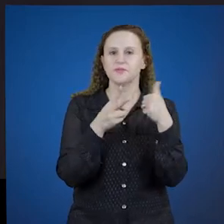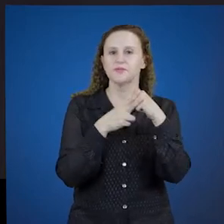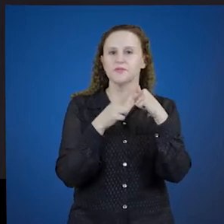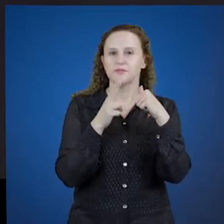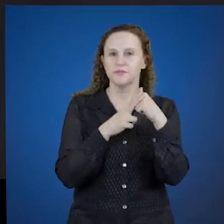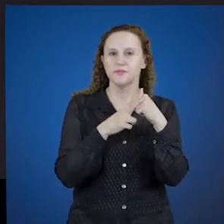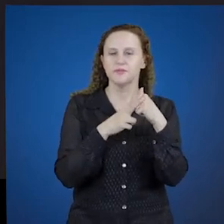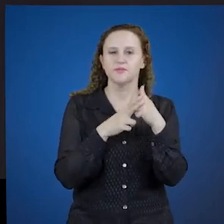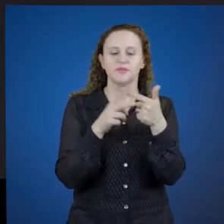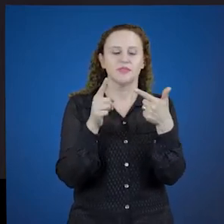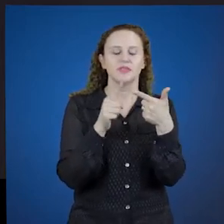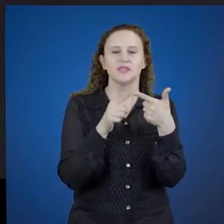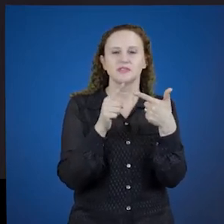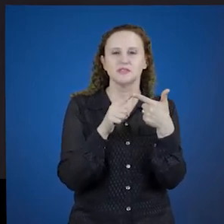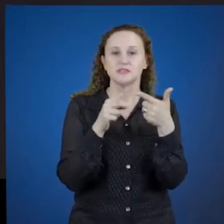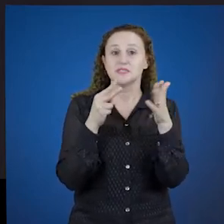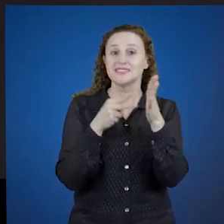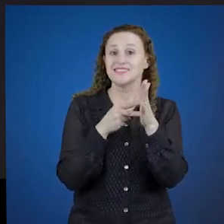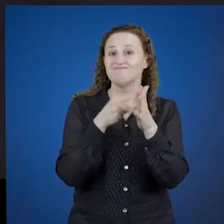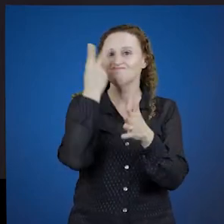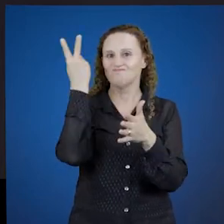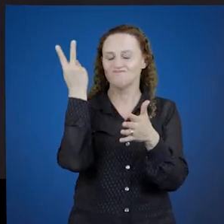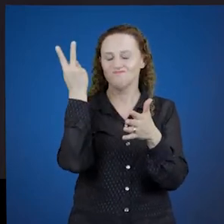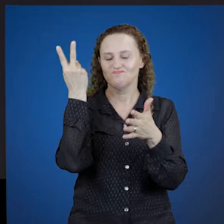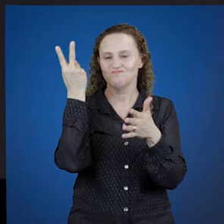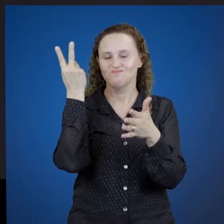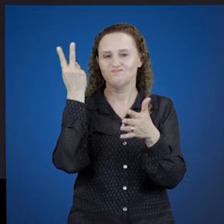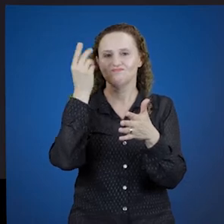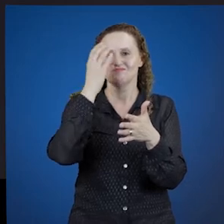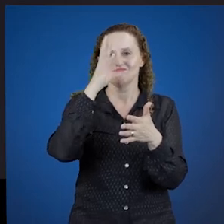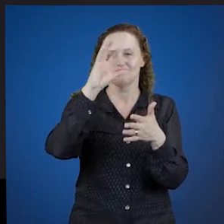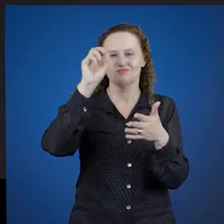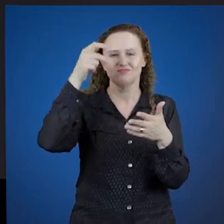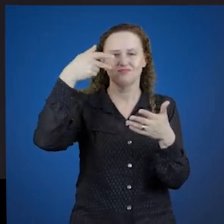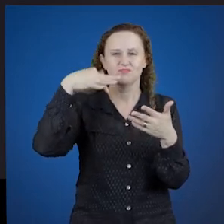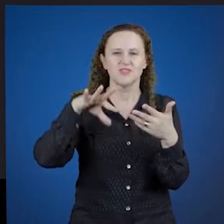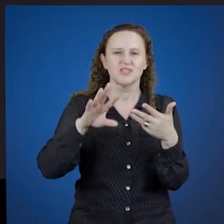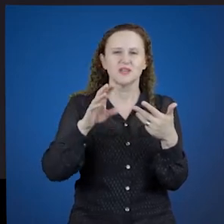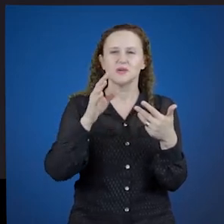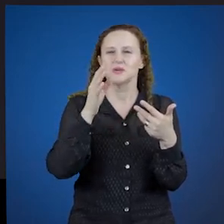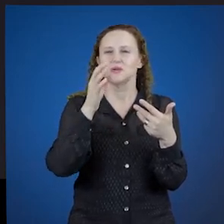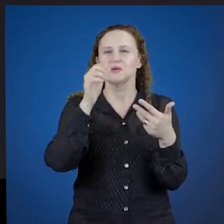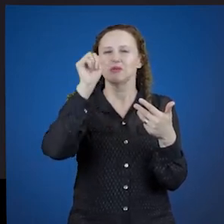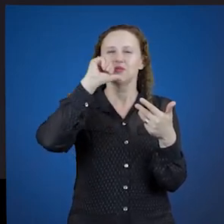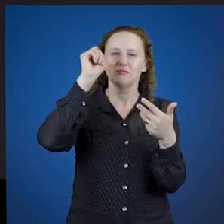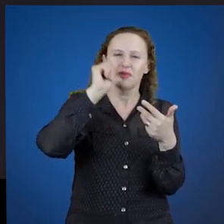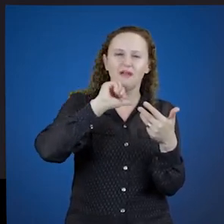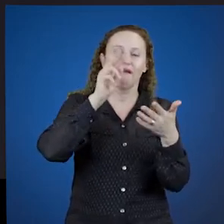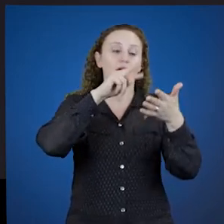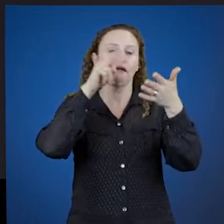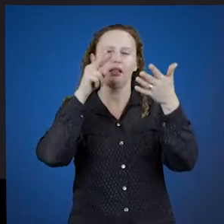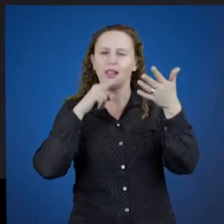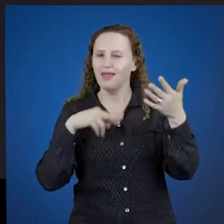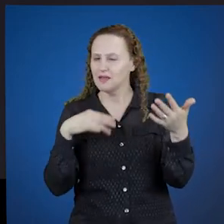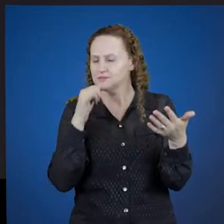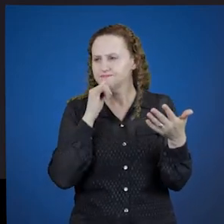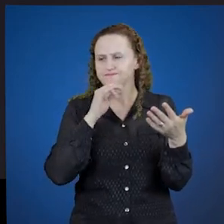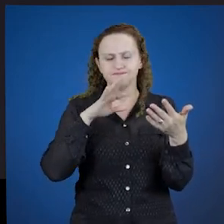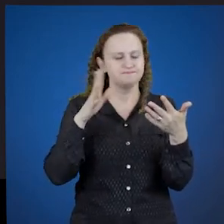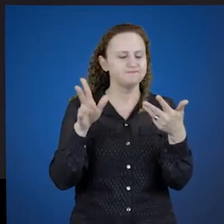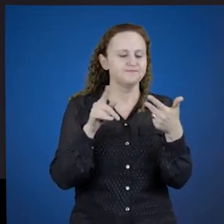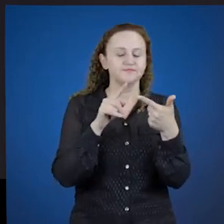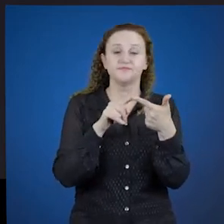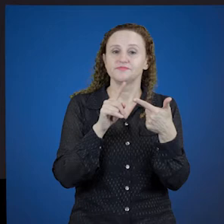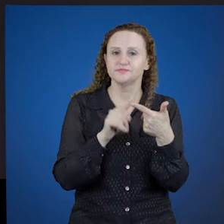portuguesa, de verbos de segunda conjugação. Então, beber, reter, ler e por aí